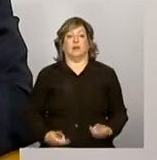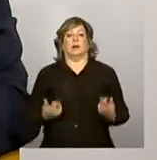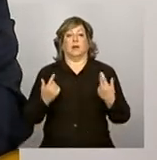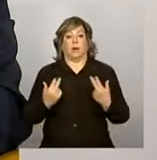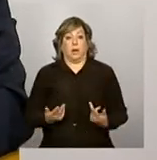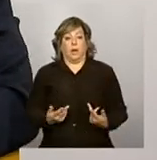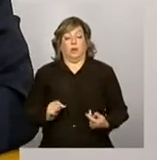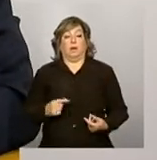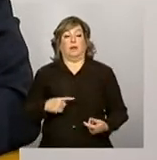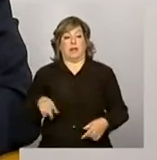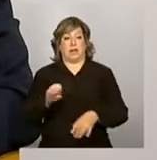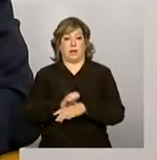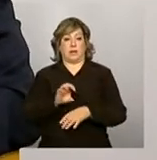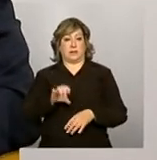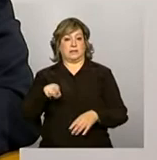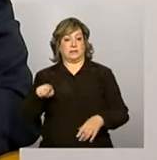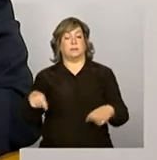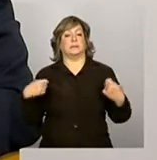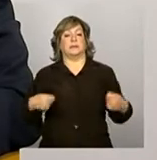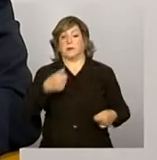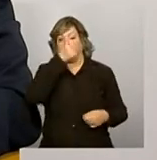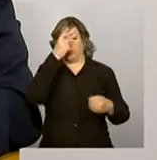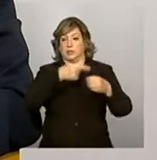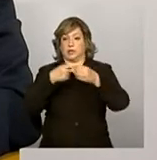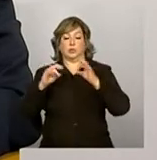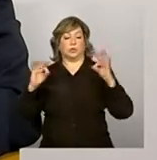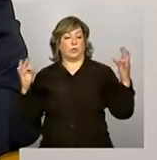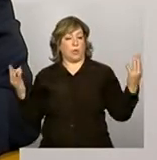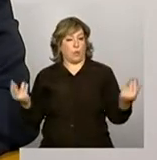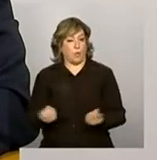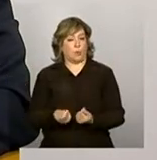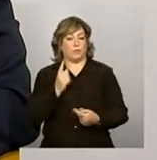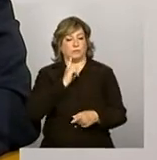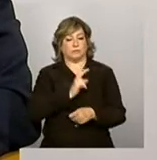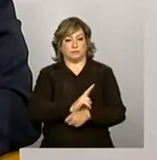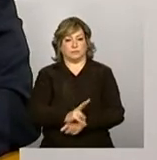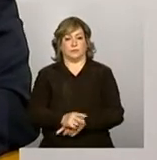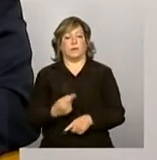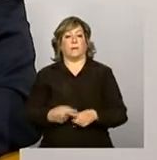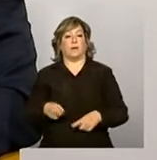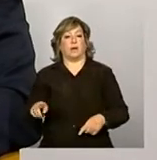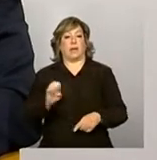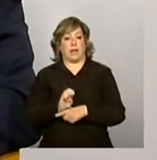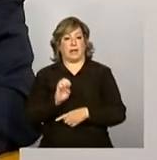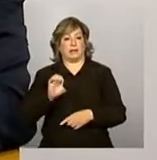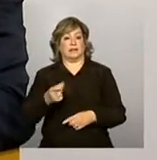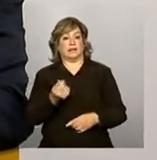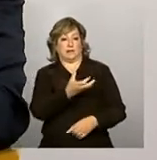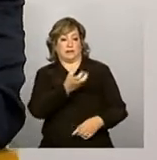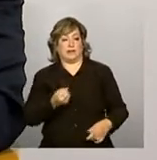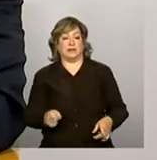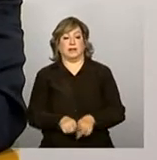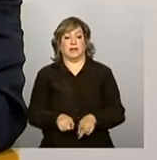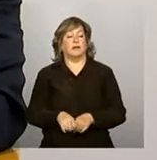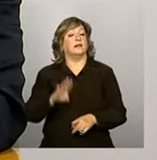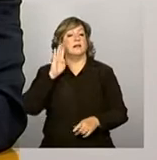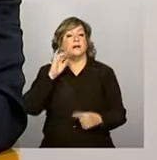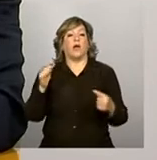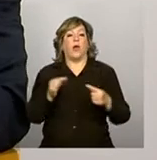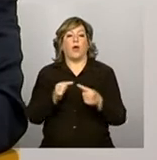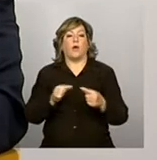acompanhamento de todos os municípios, porque o Estado tem acesso também a incentivos que dizem respeito à somatória,